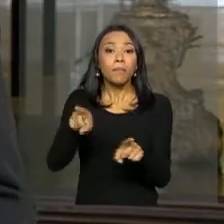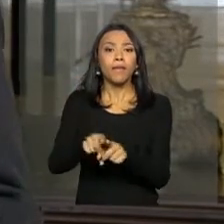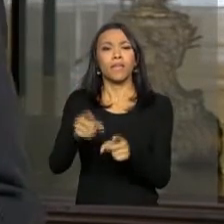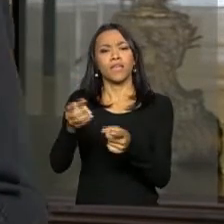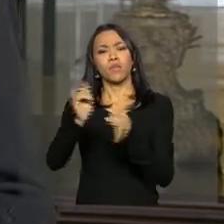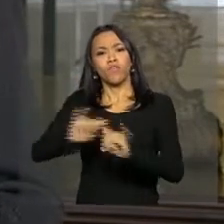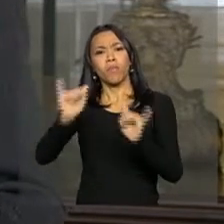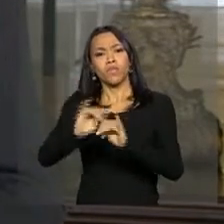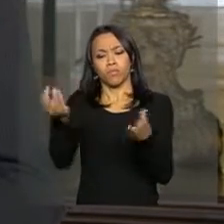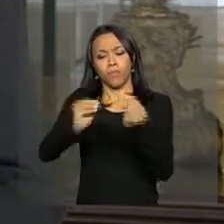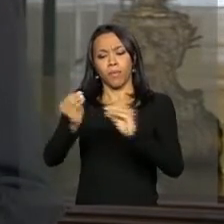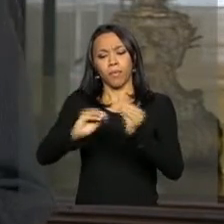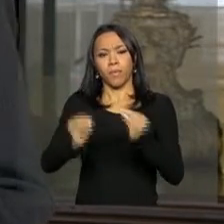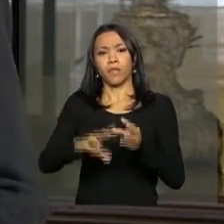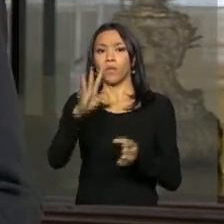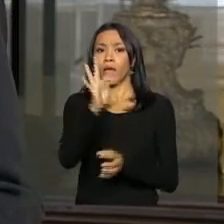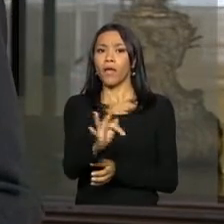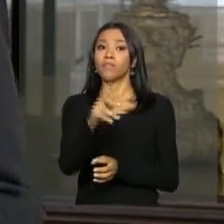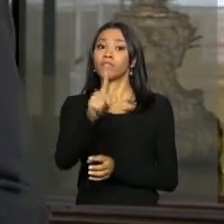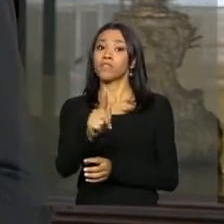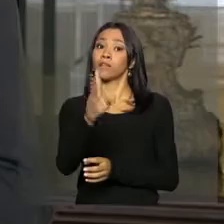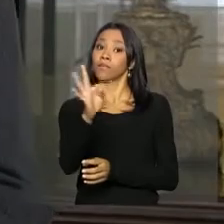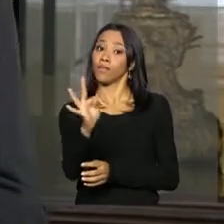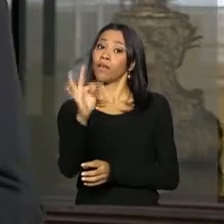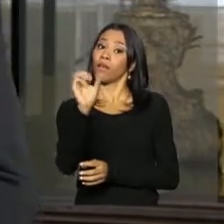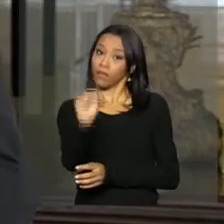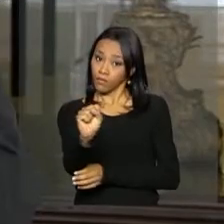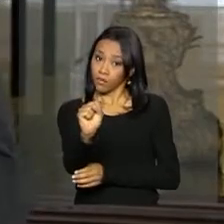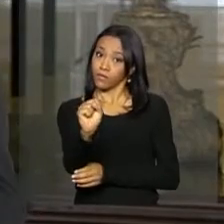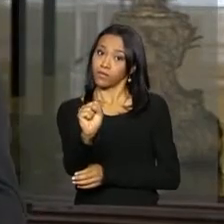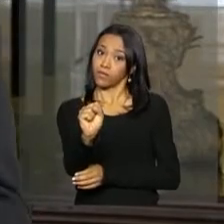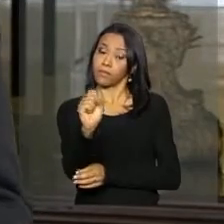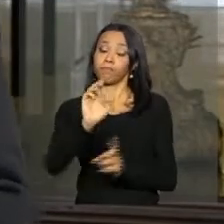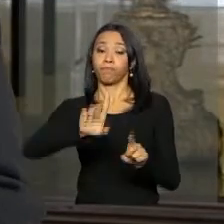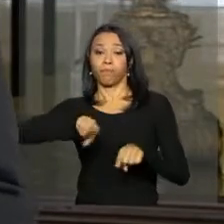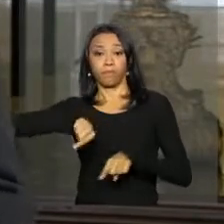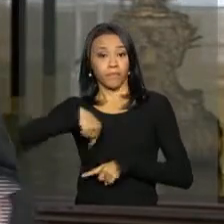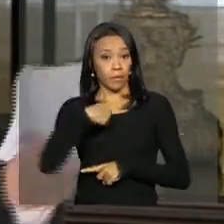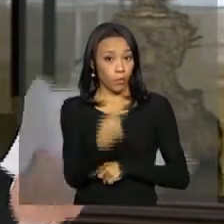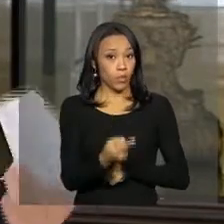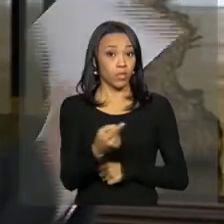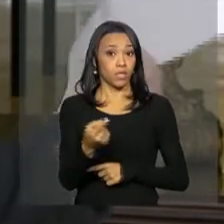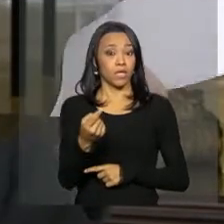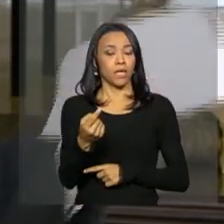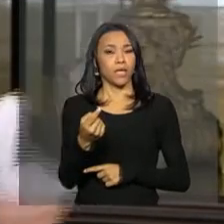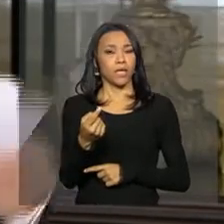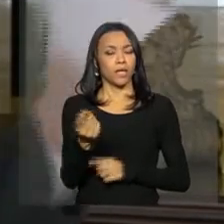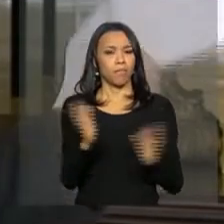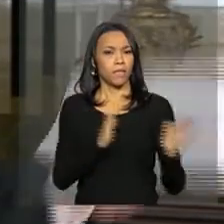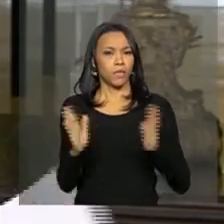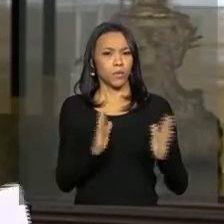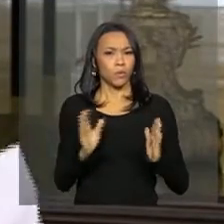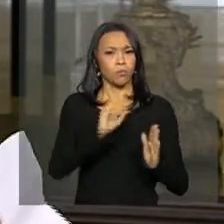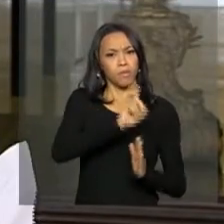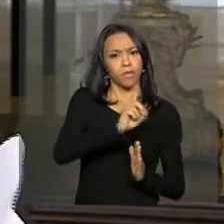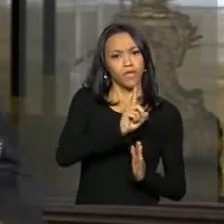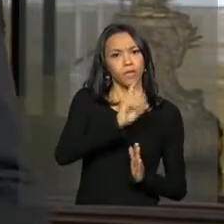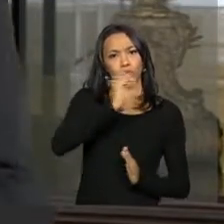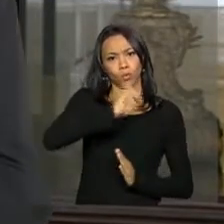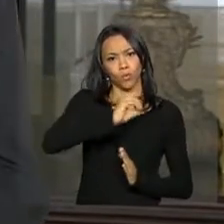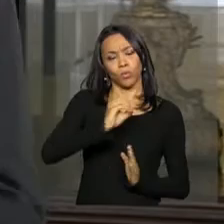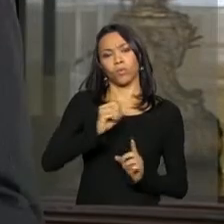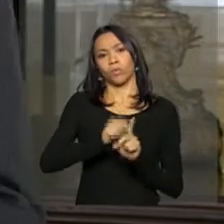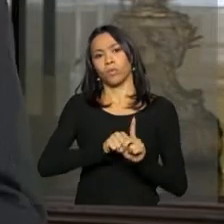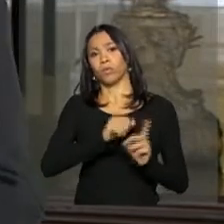valores do FGTS para fazer o pagamento. Para as demissões que ocorreram a partir de 1º de outubro do ano